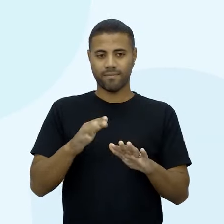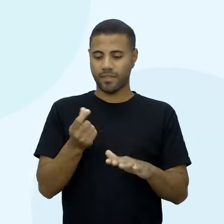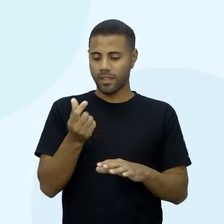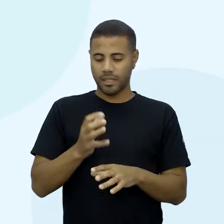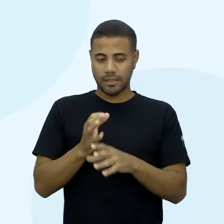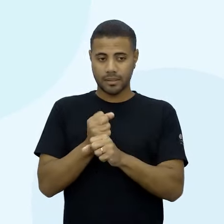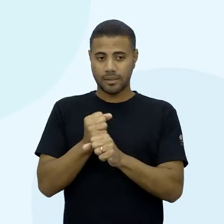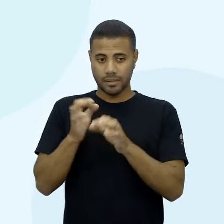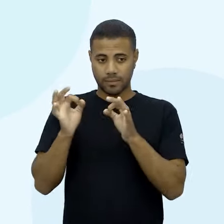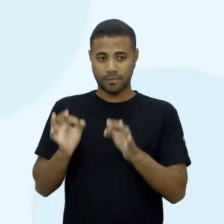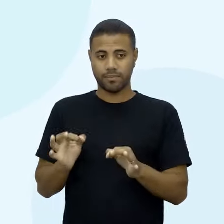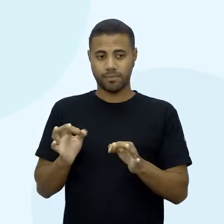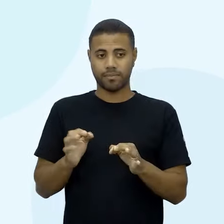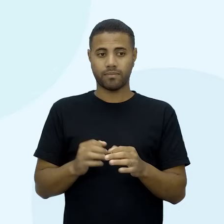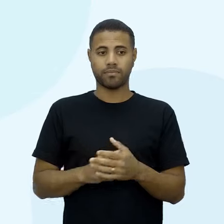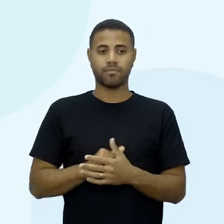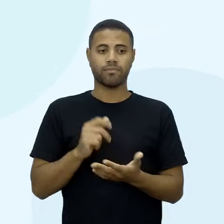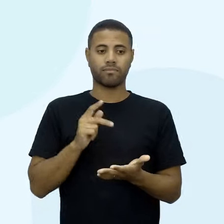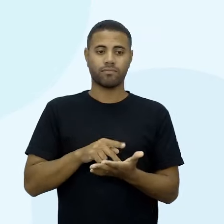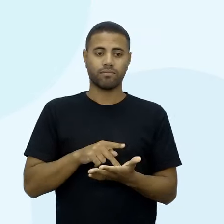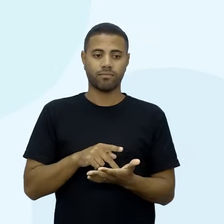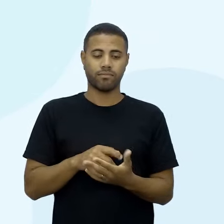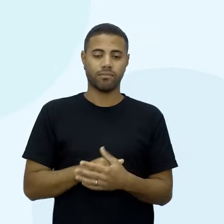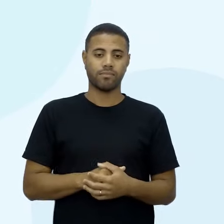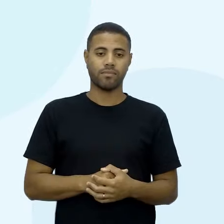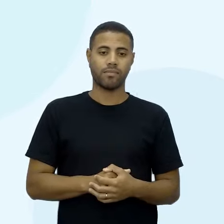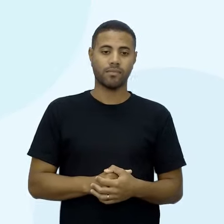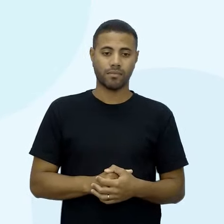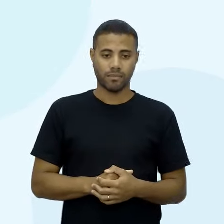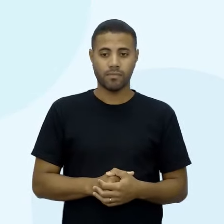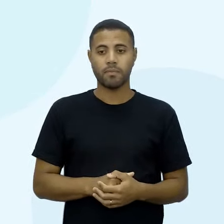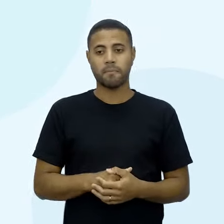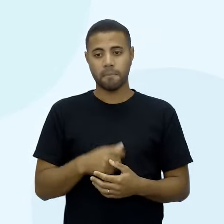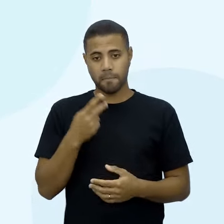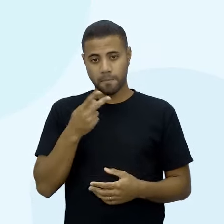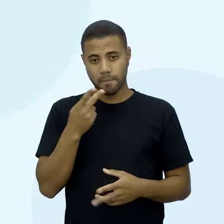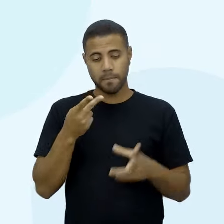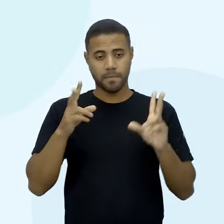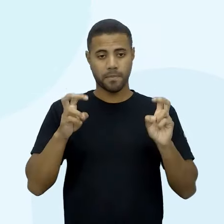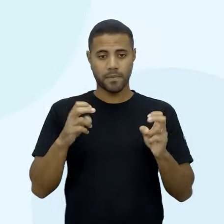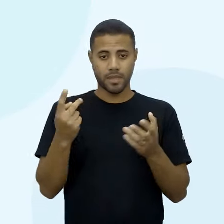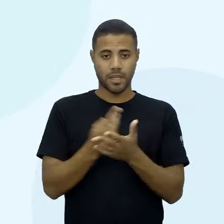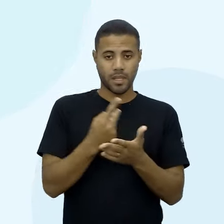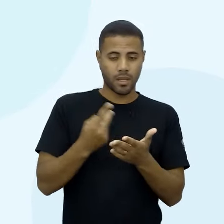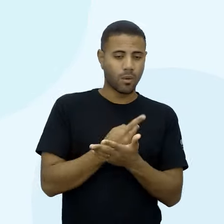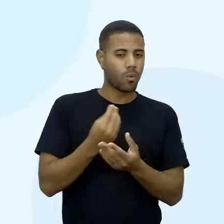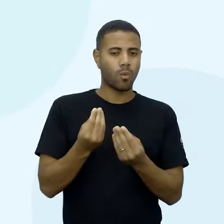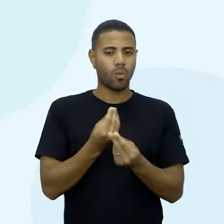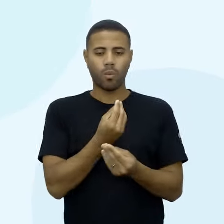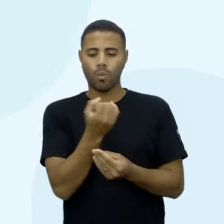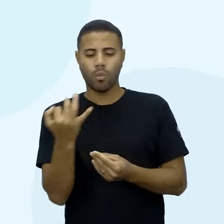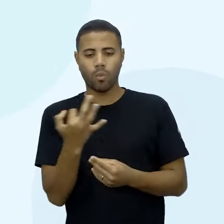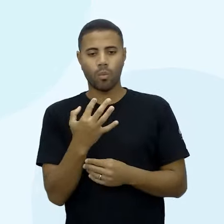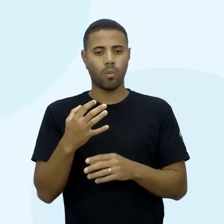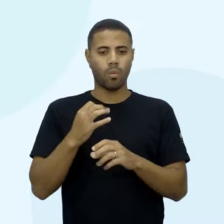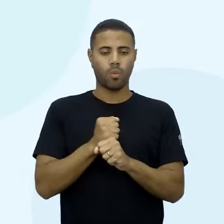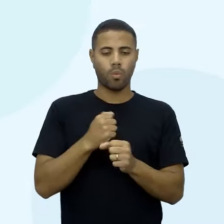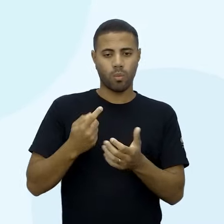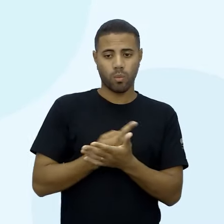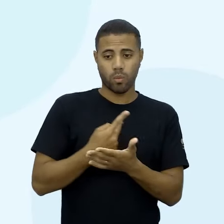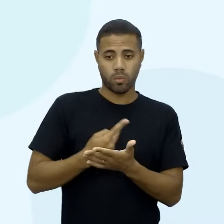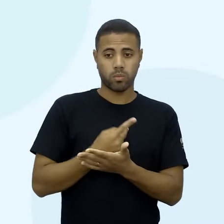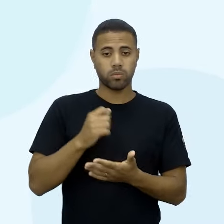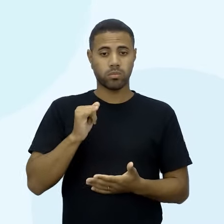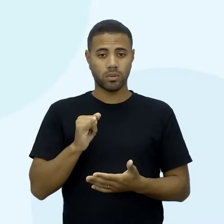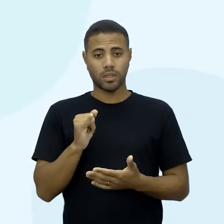real. Verdade. Tá ok? Quando a gente fala de margem de erro, né? Qual que é a margem de erro? Se a margem de erro for